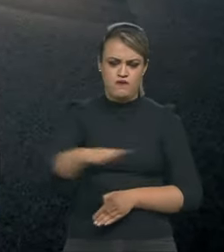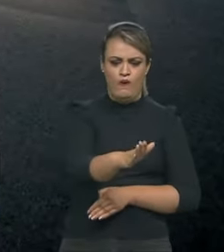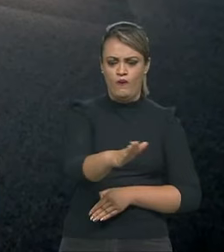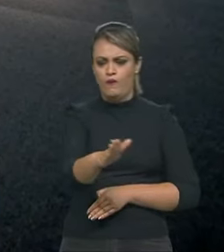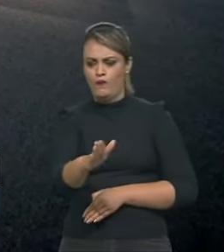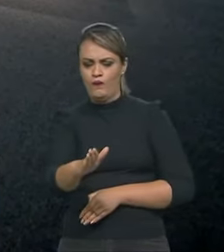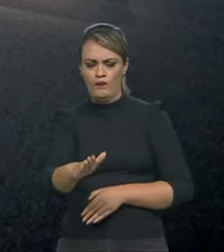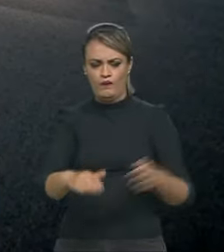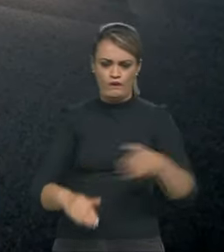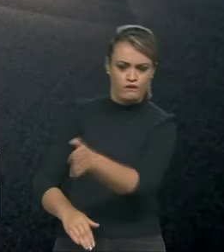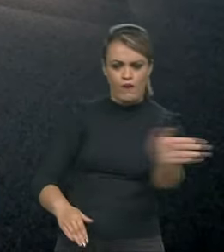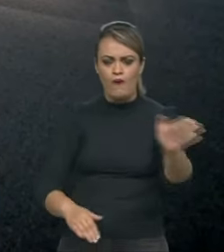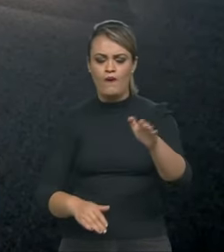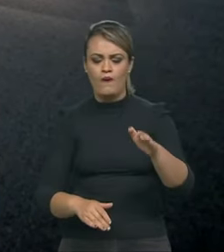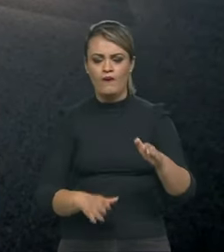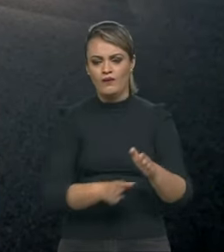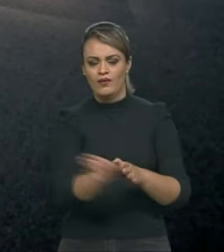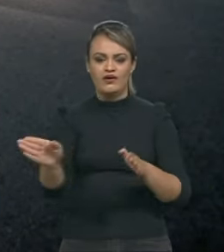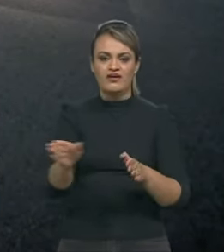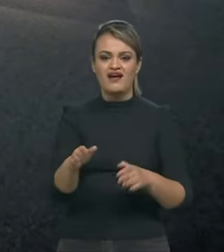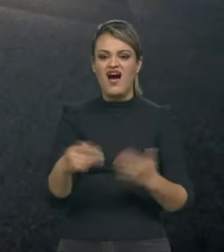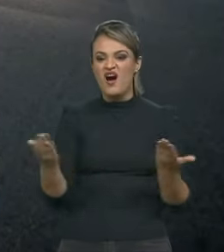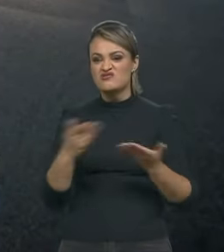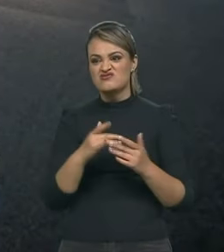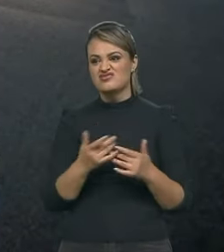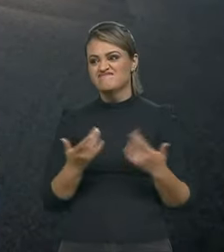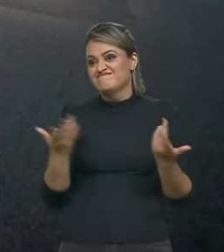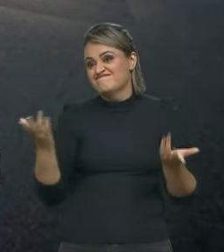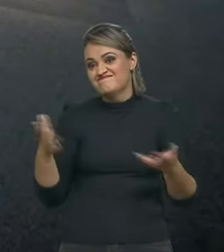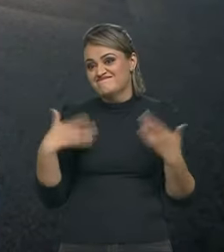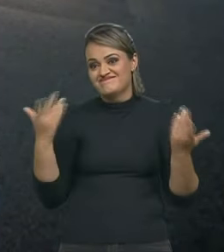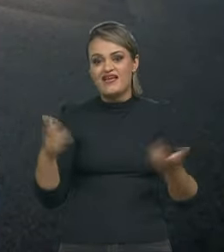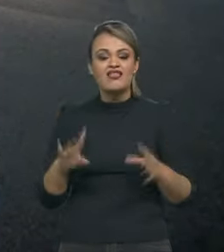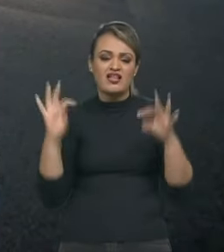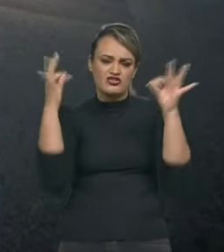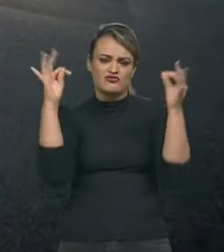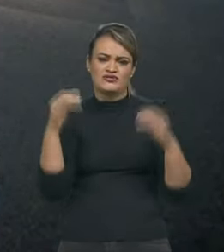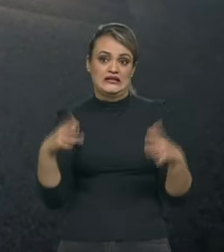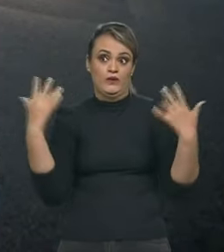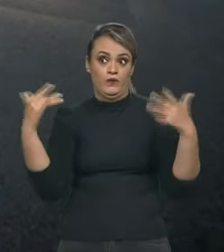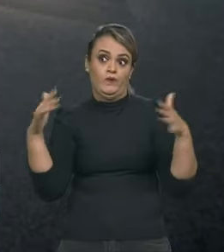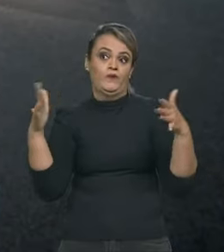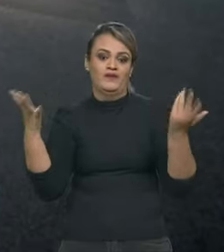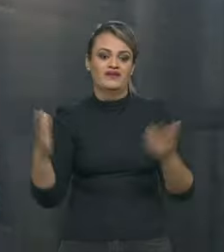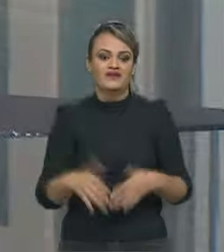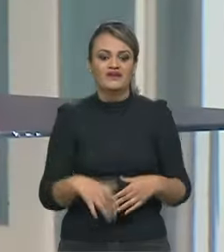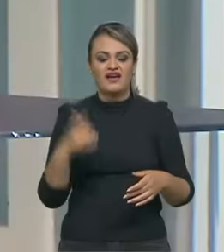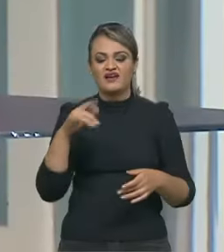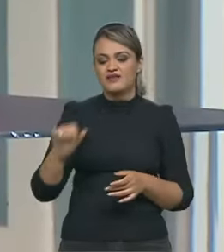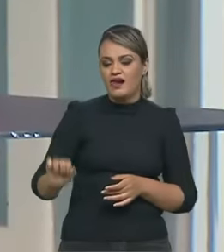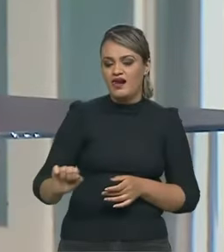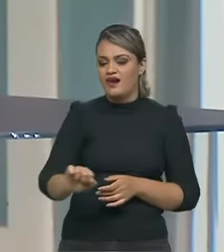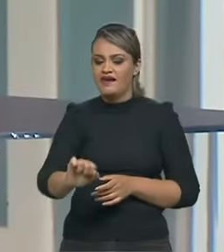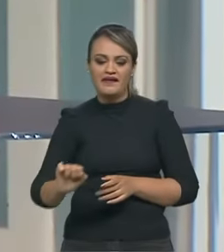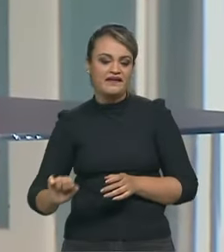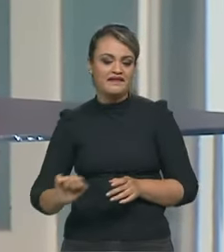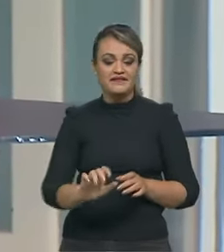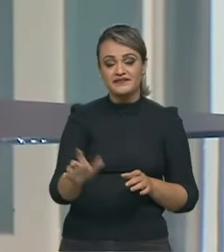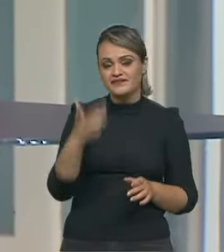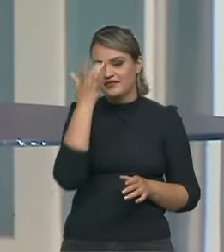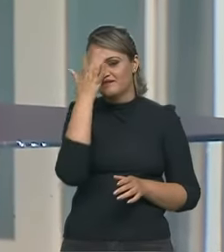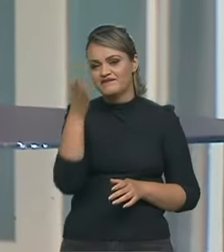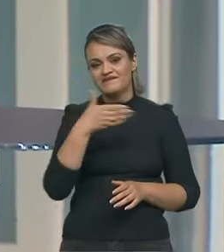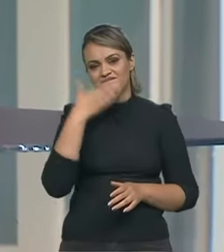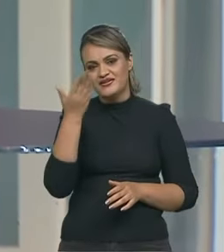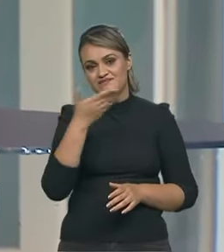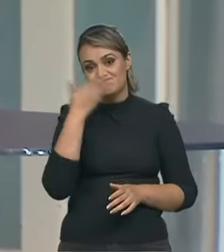contra-esteço trocava de marcha eu vejo hoje a tecnologia é tão grande você puxa lá as alavanquinhas para lá e para cá não dá tanto